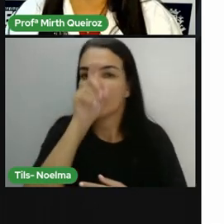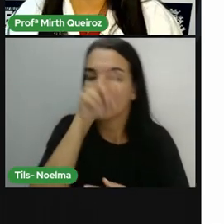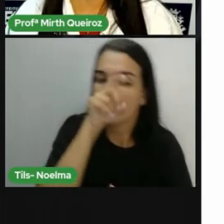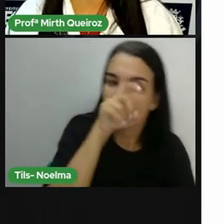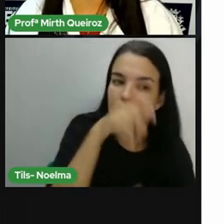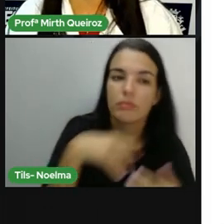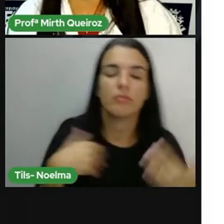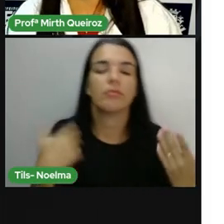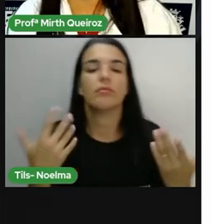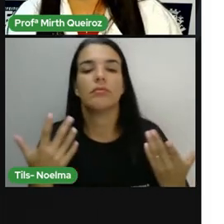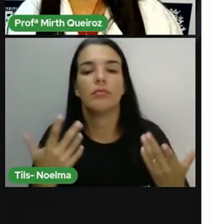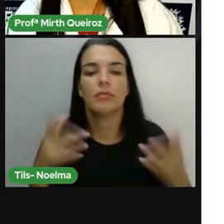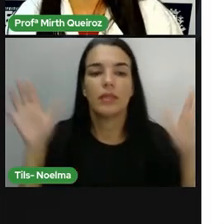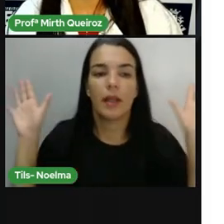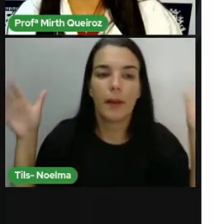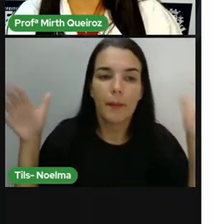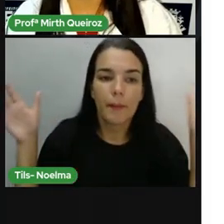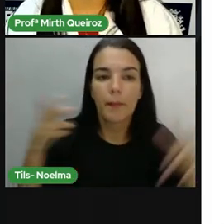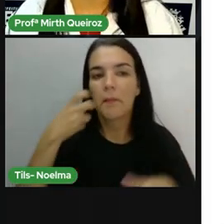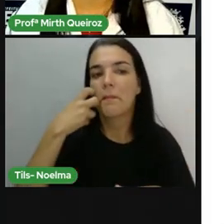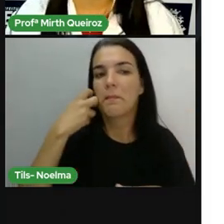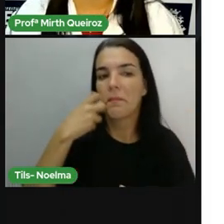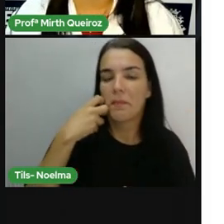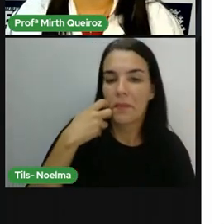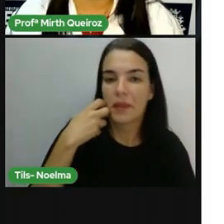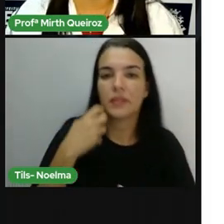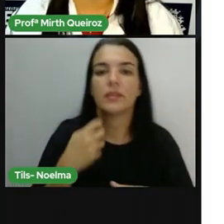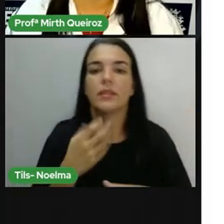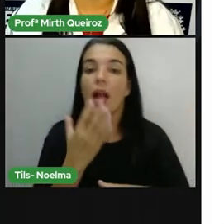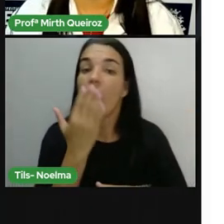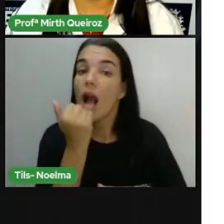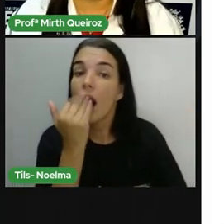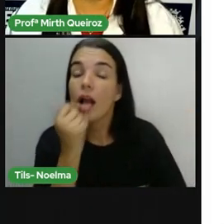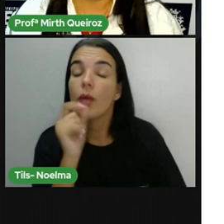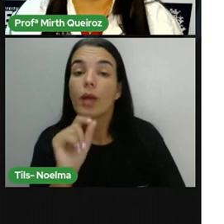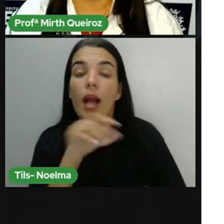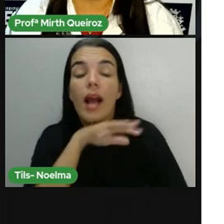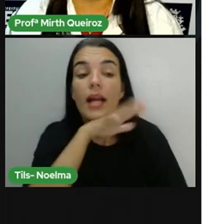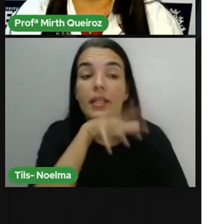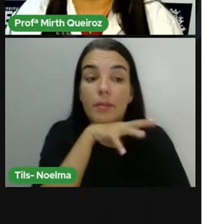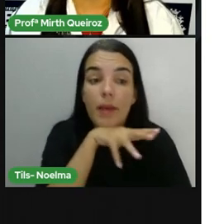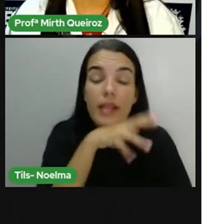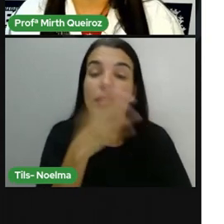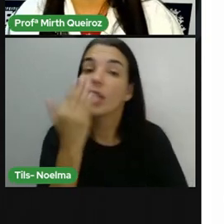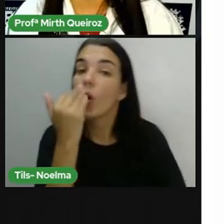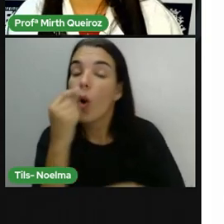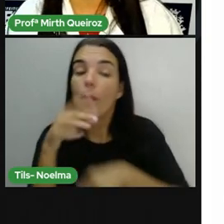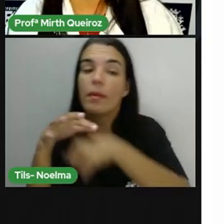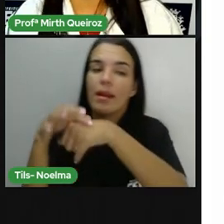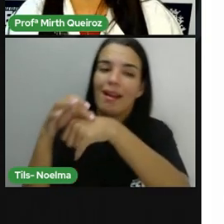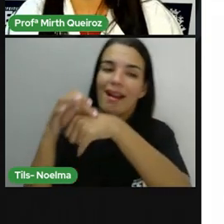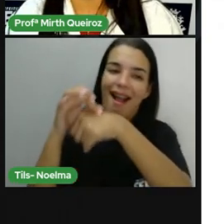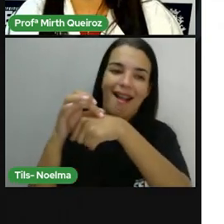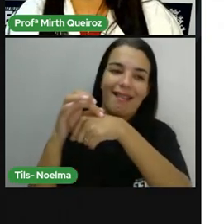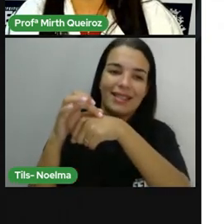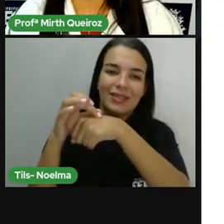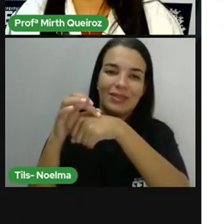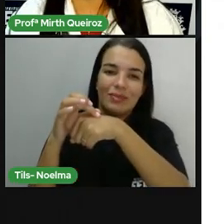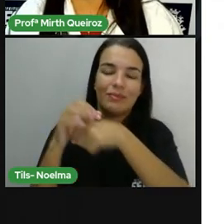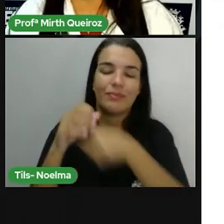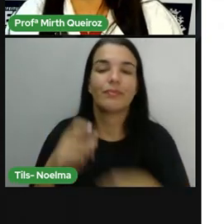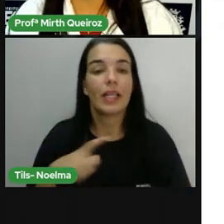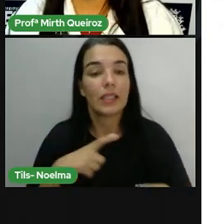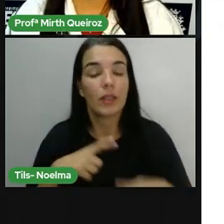peixes e outros animais. Ou seja, eles são animais carnívoros, né? Dentro da cadeia